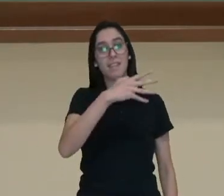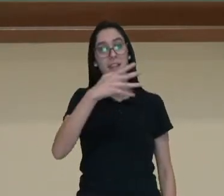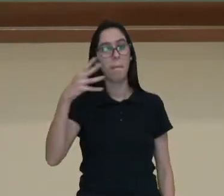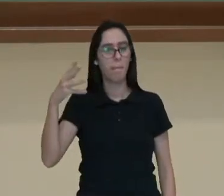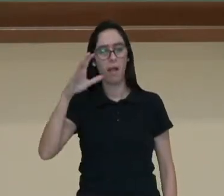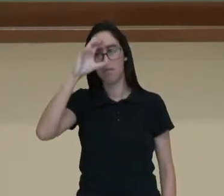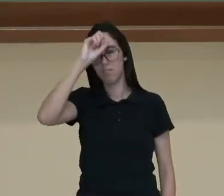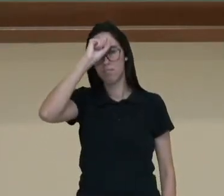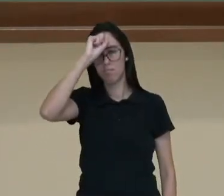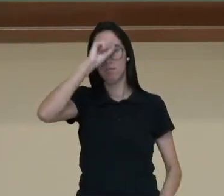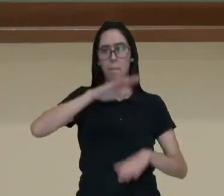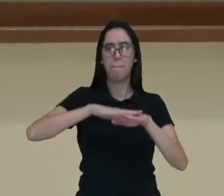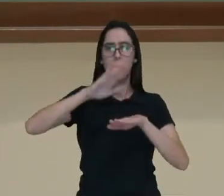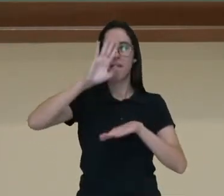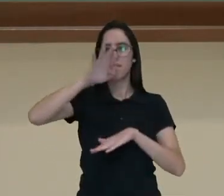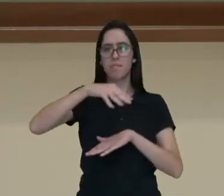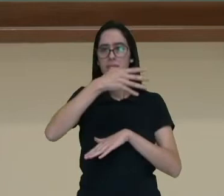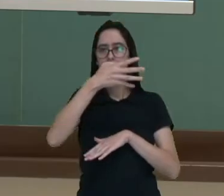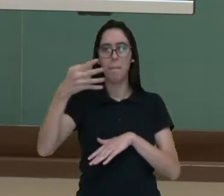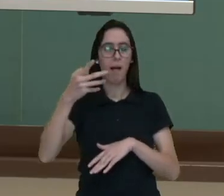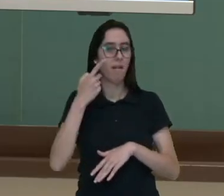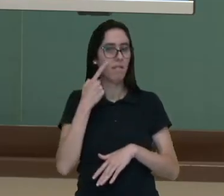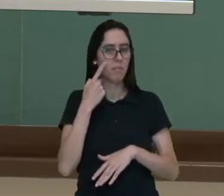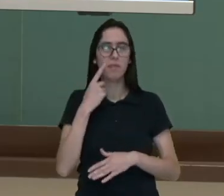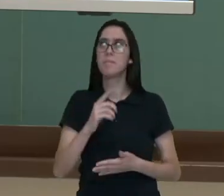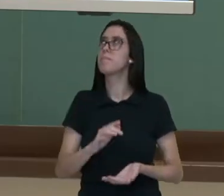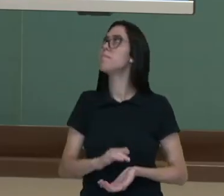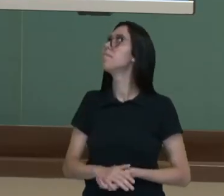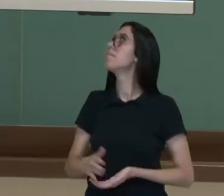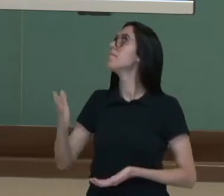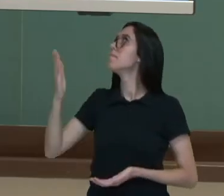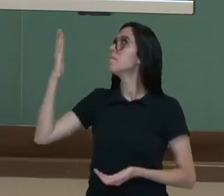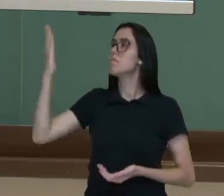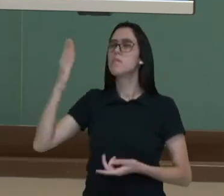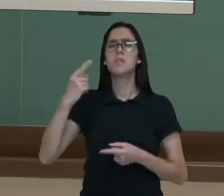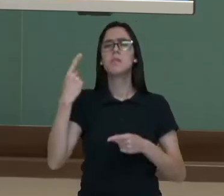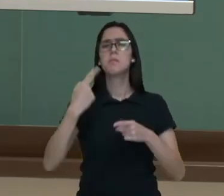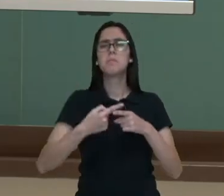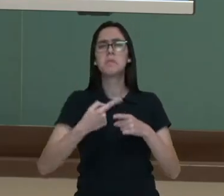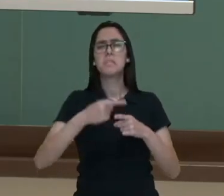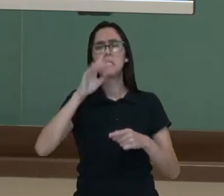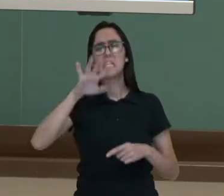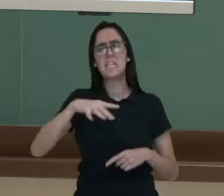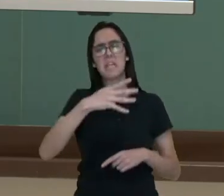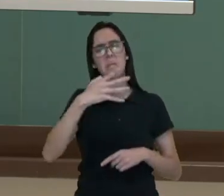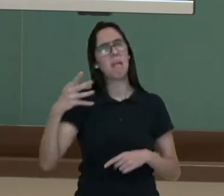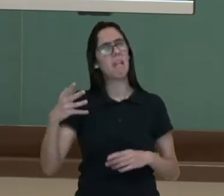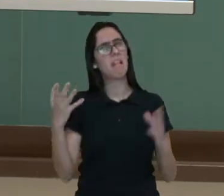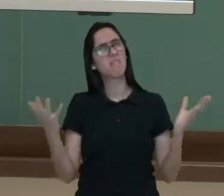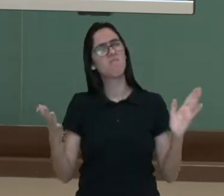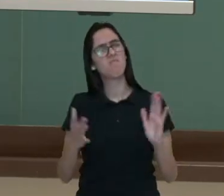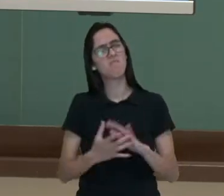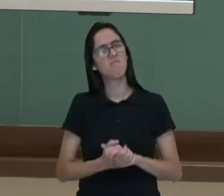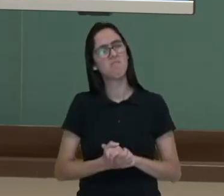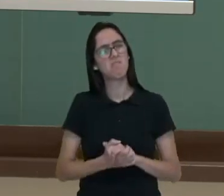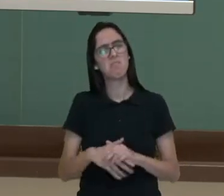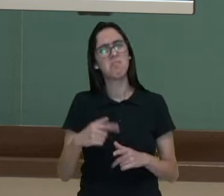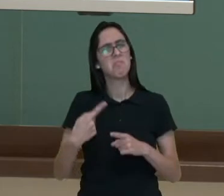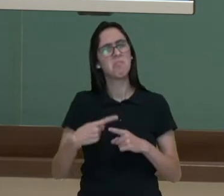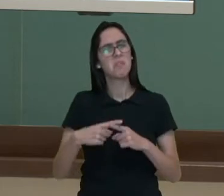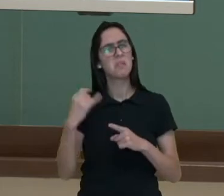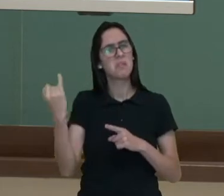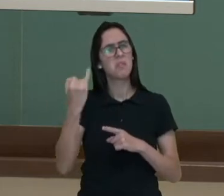explorar ela, tá bom? Vamos lá comigo? Olha só, para que que servem as tabelas? Por que será que elas são importantes?